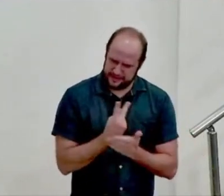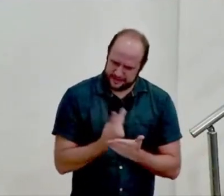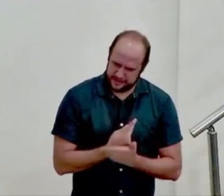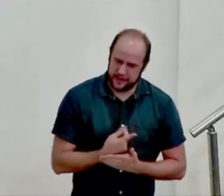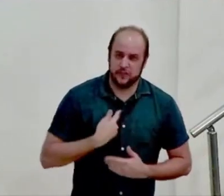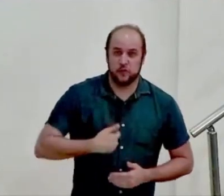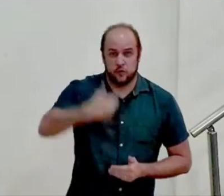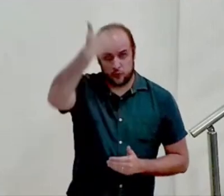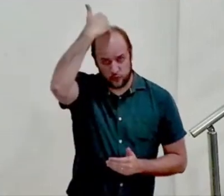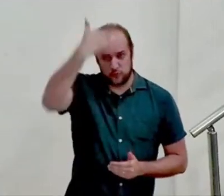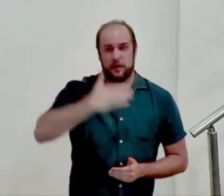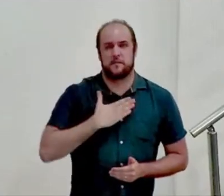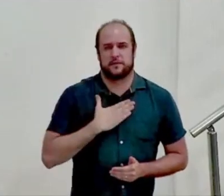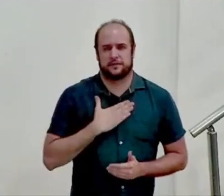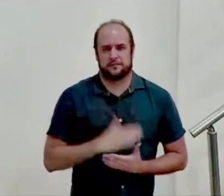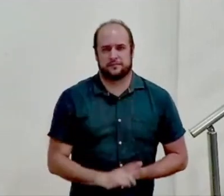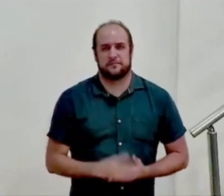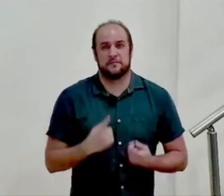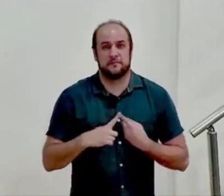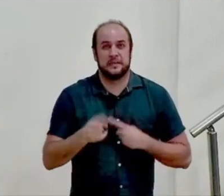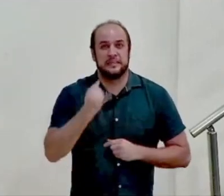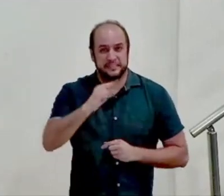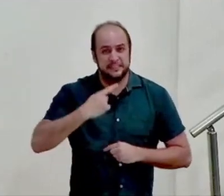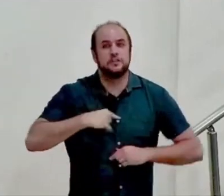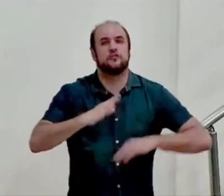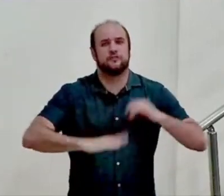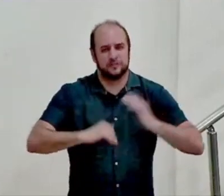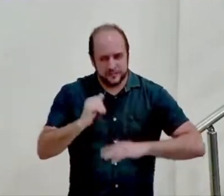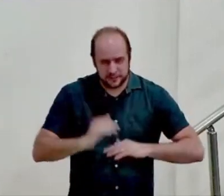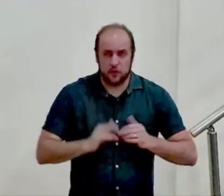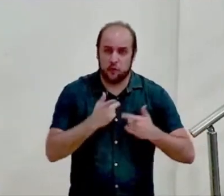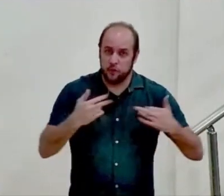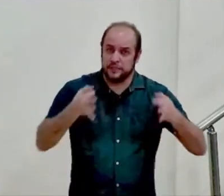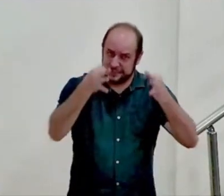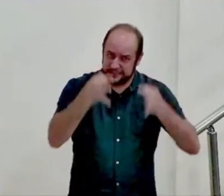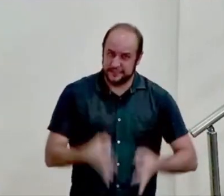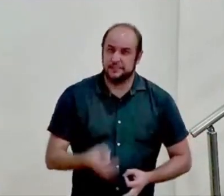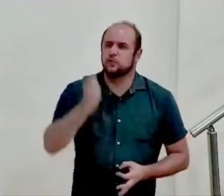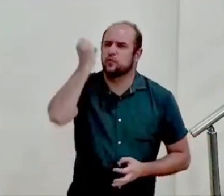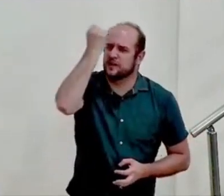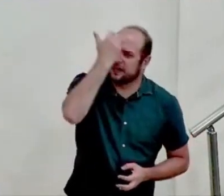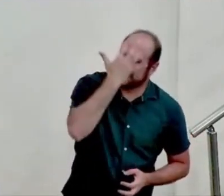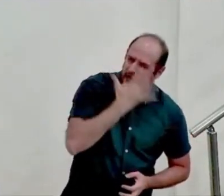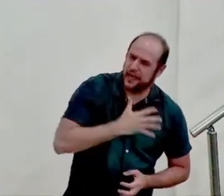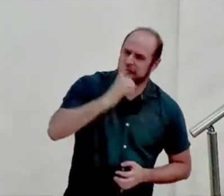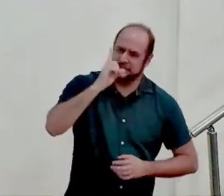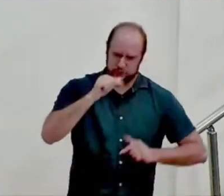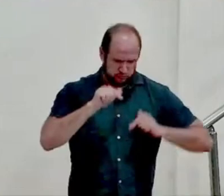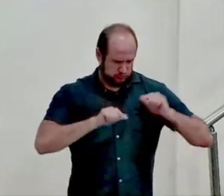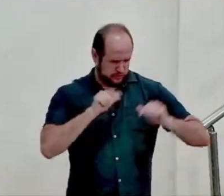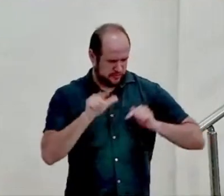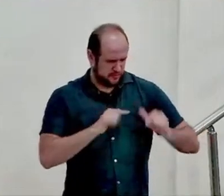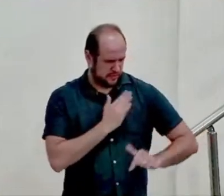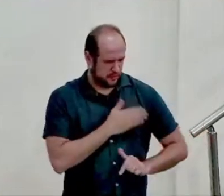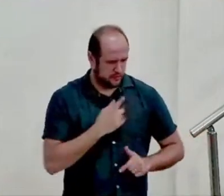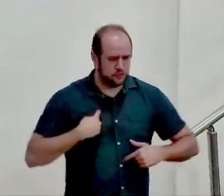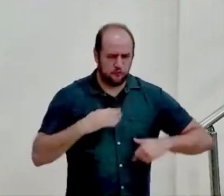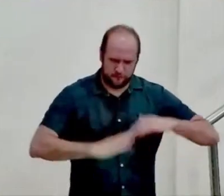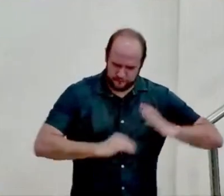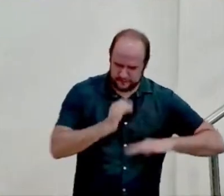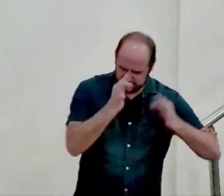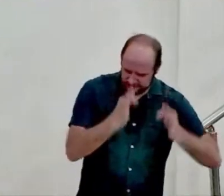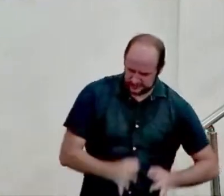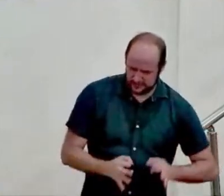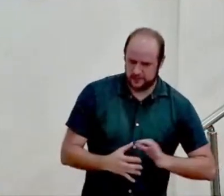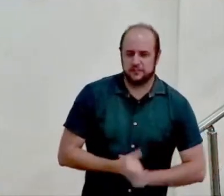culpa é minha mas quando eu faço alguma coisa certa é a graça de Deus que operou no meu coração e na minha vida e por isso eu fiz o que era certo então